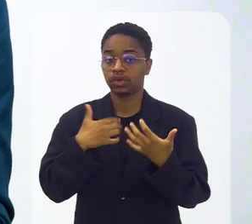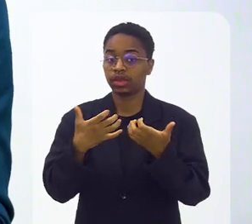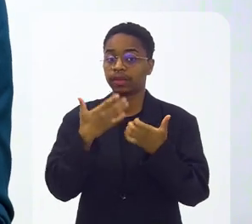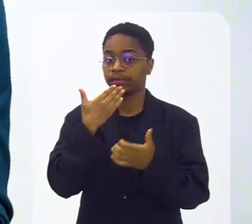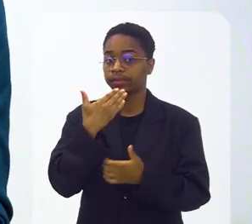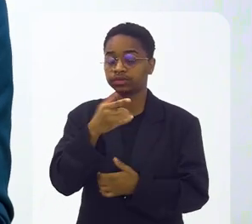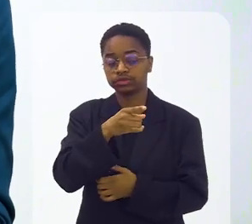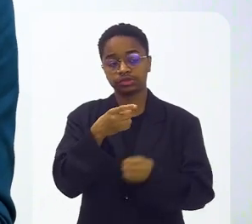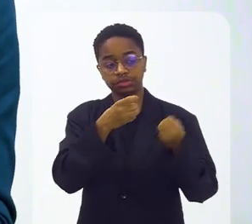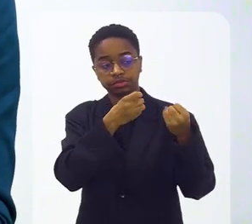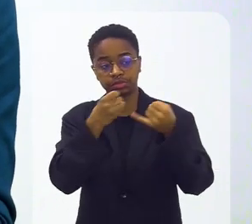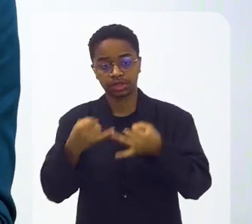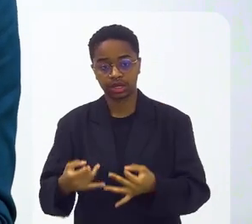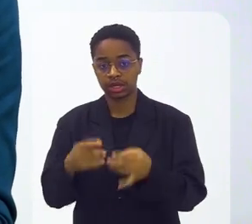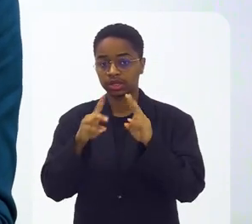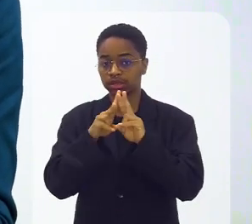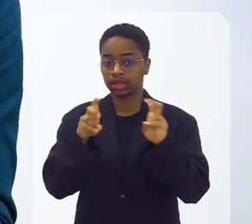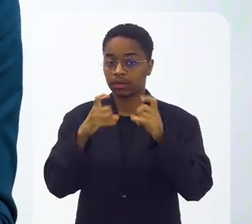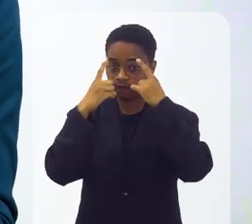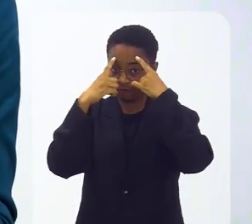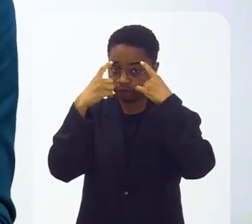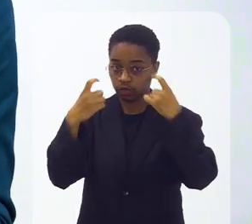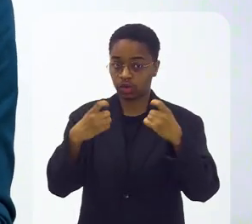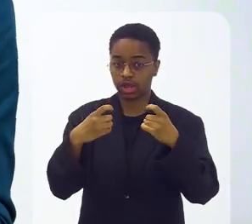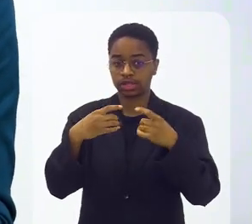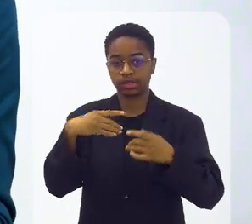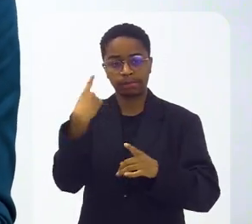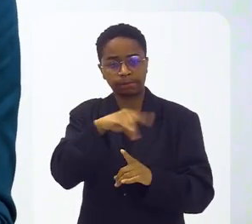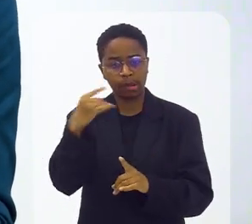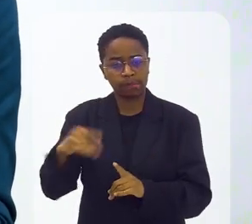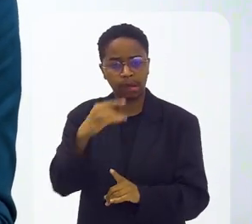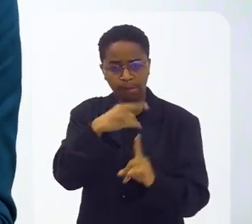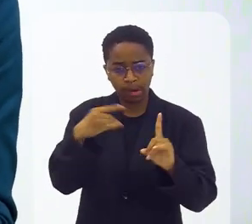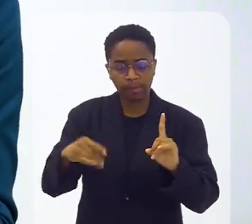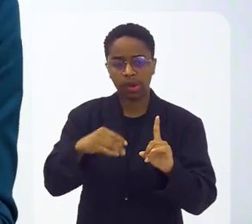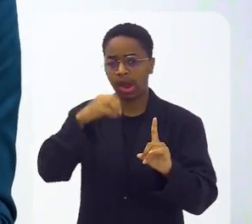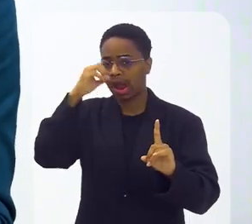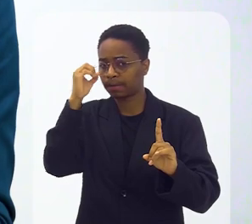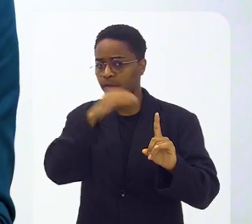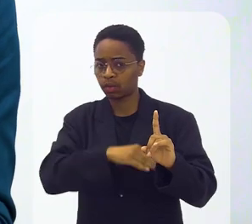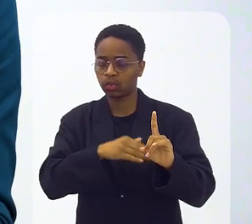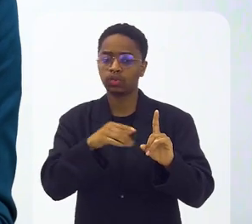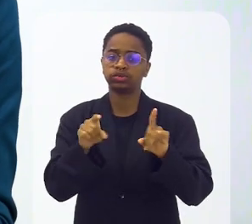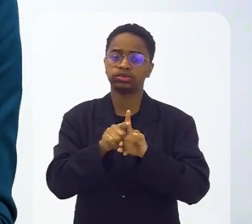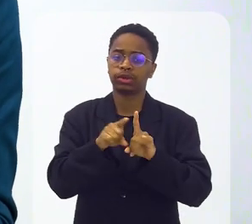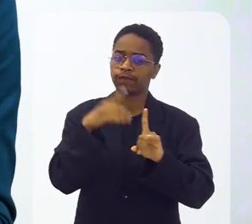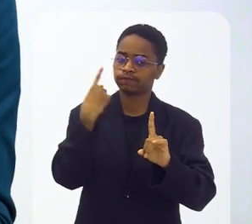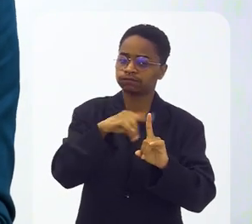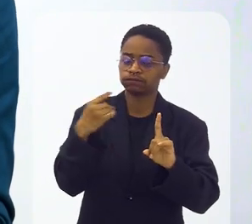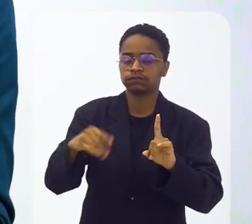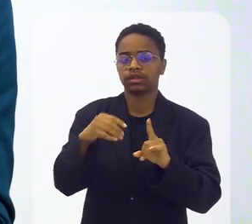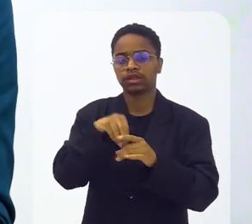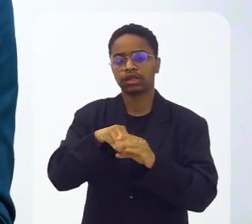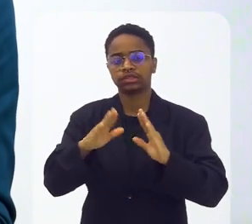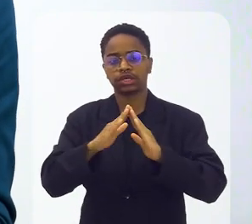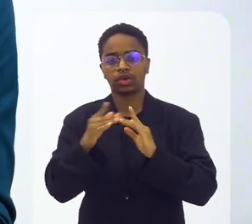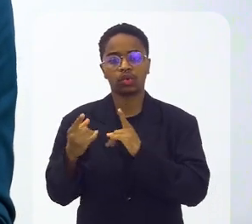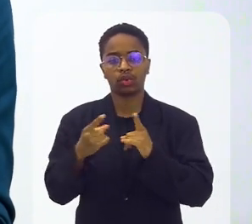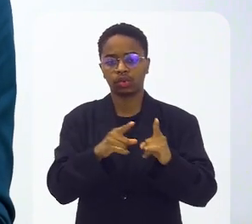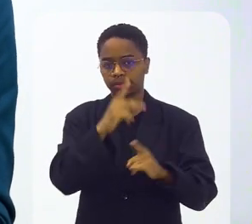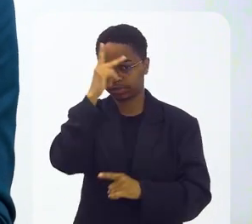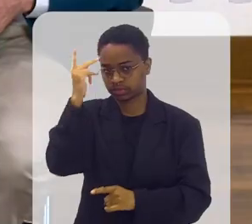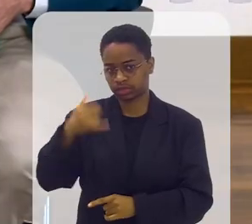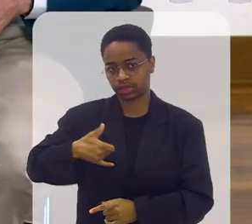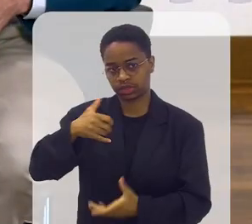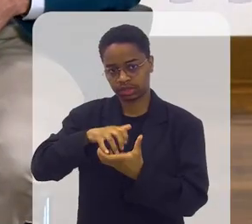trouxesse primeiro essa questão da violência física, o abuso, os maus-tratos domésticos contra a pessoa